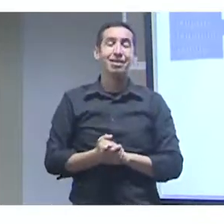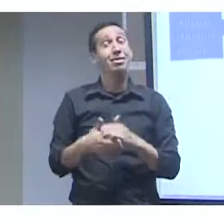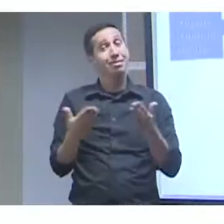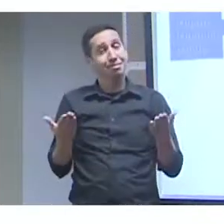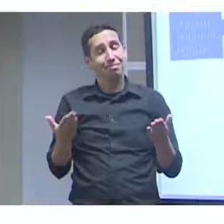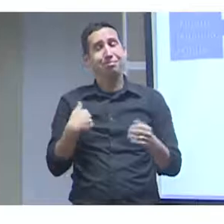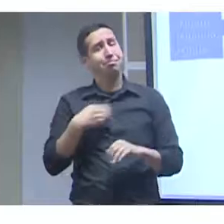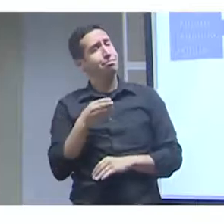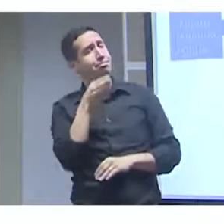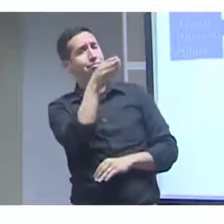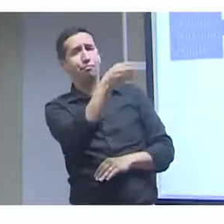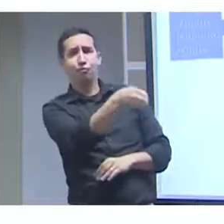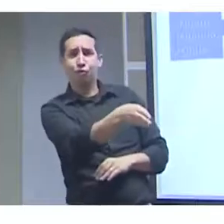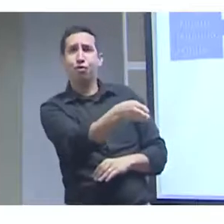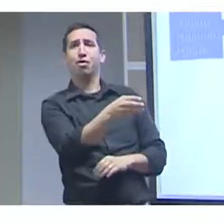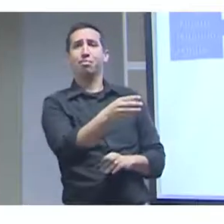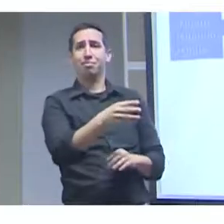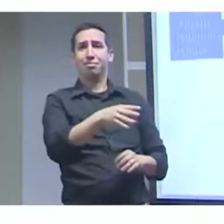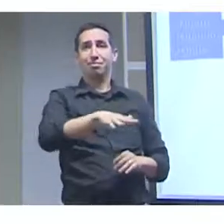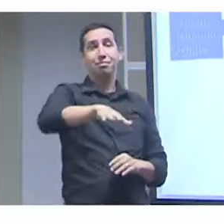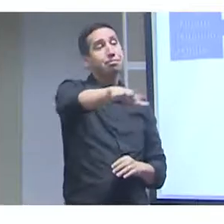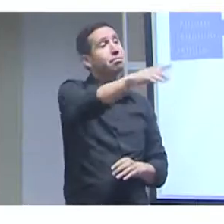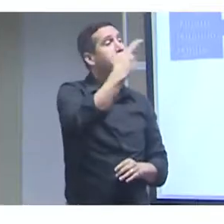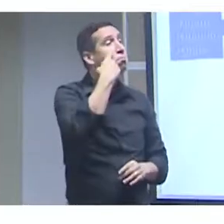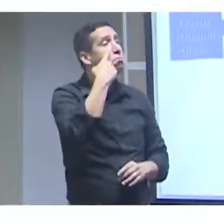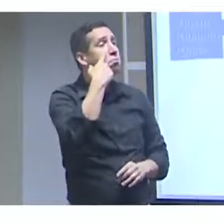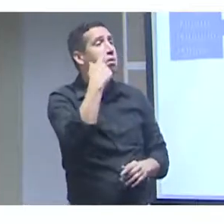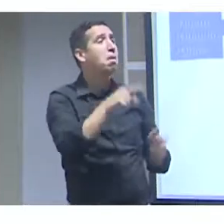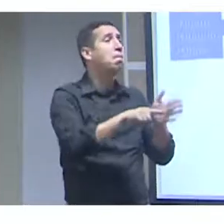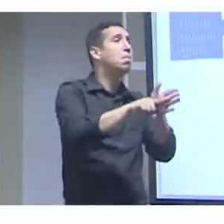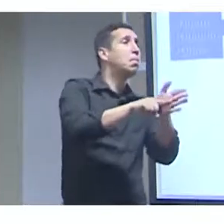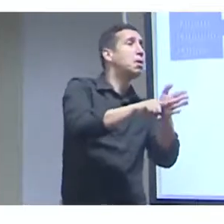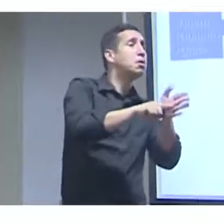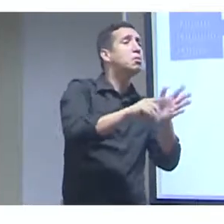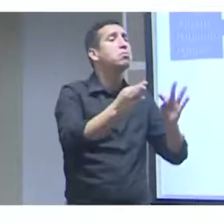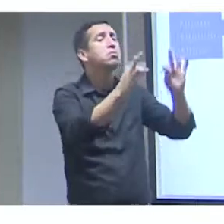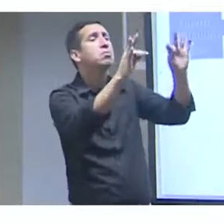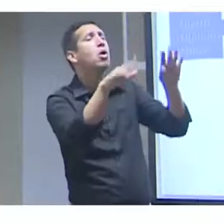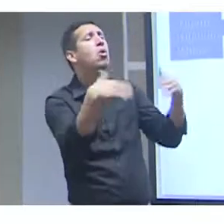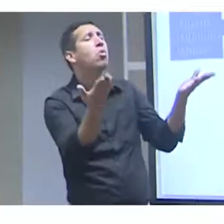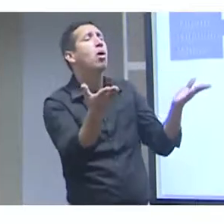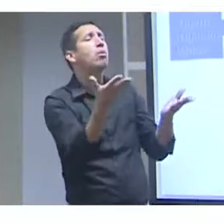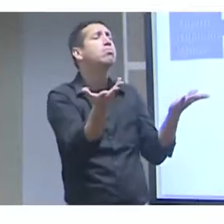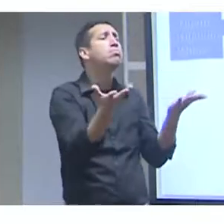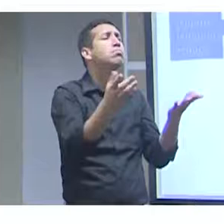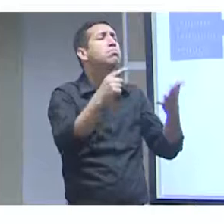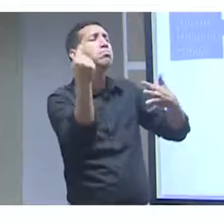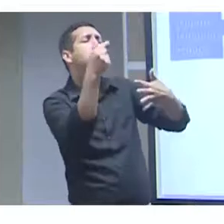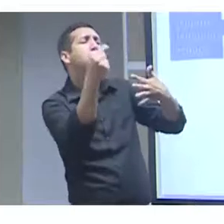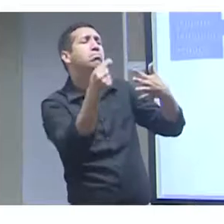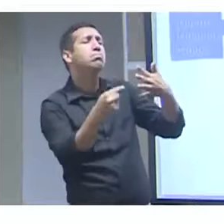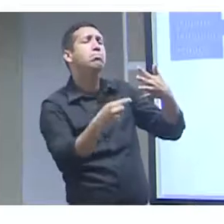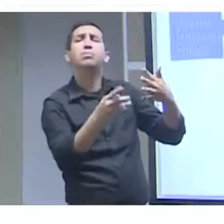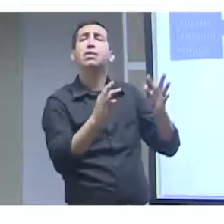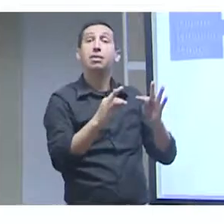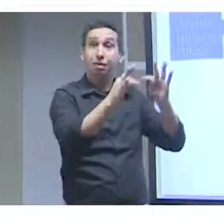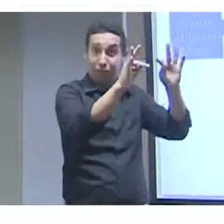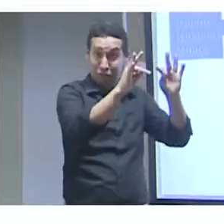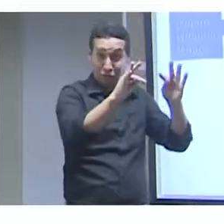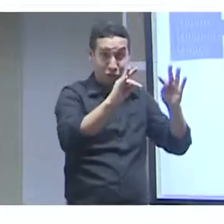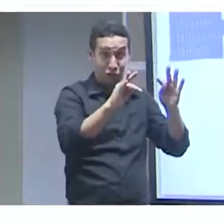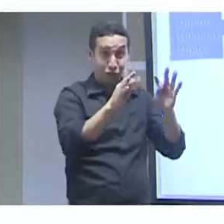biblioteca histórica e livros que todos têm. E aí, fomos no mercado, digamos assim, fazer